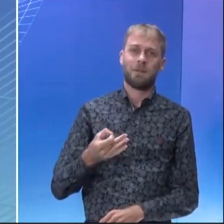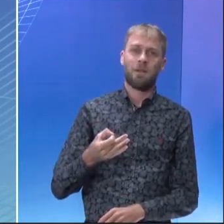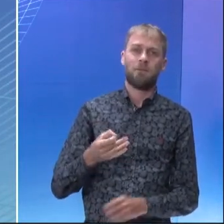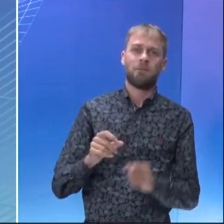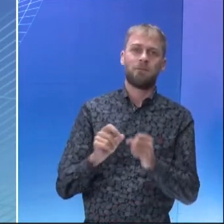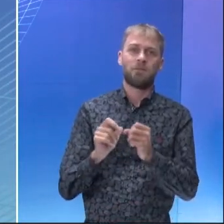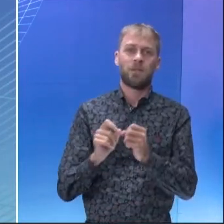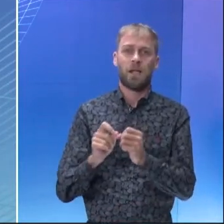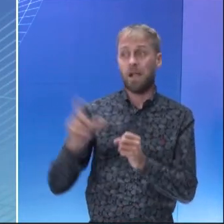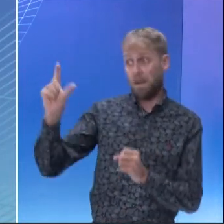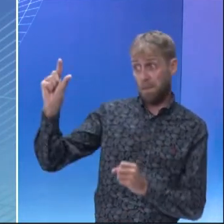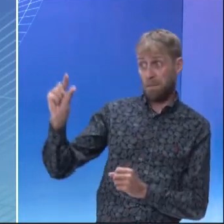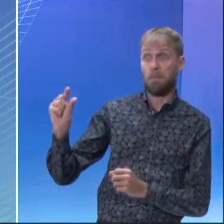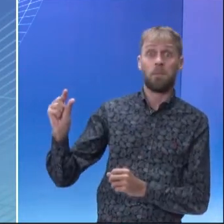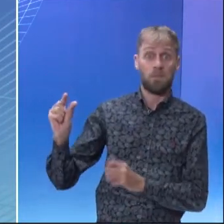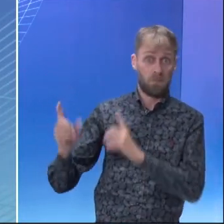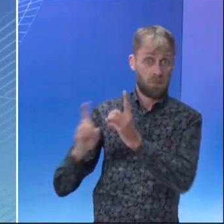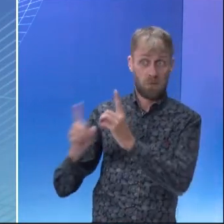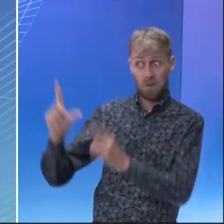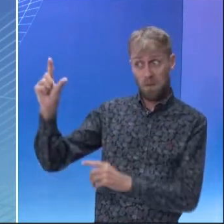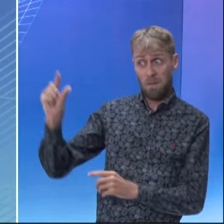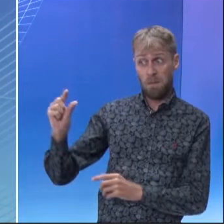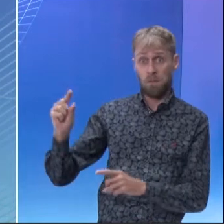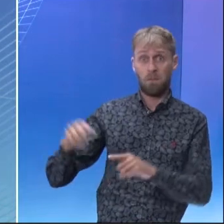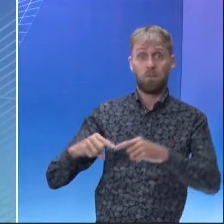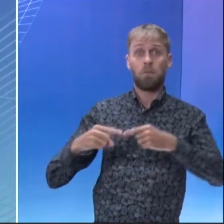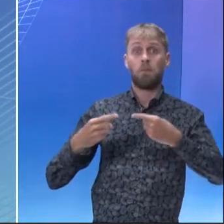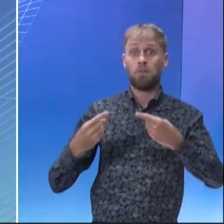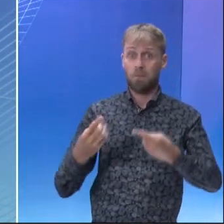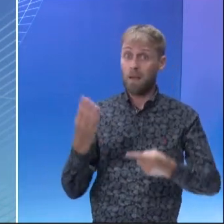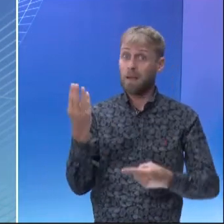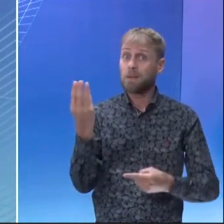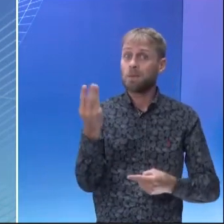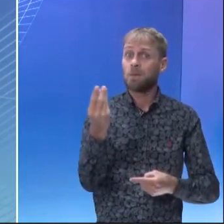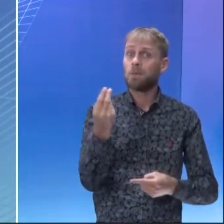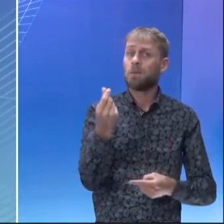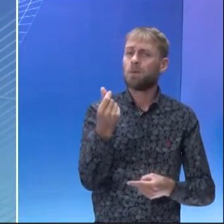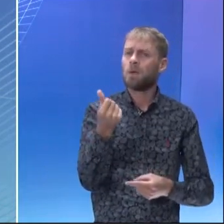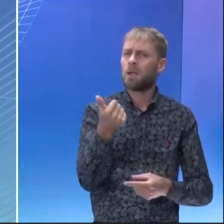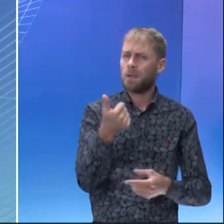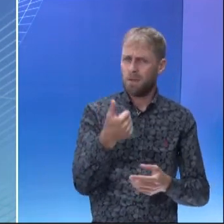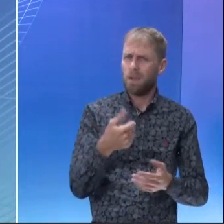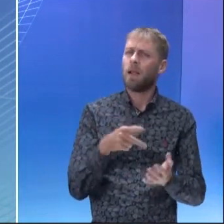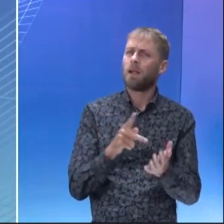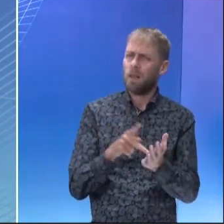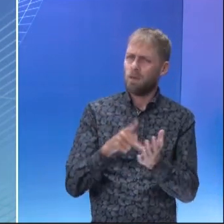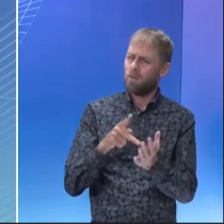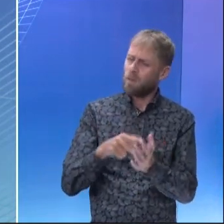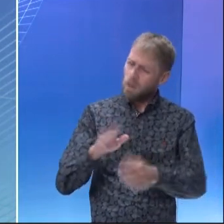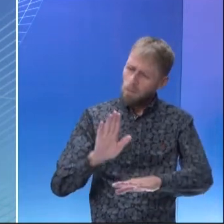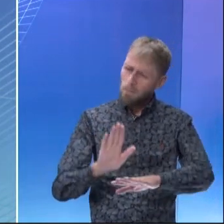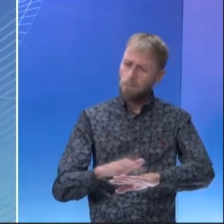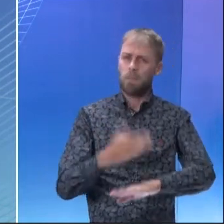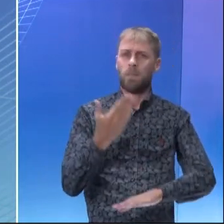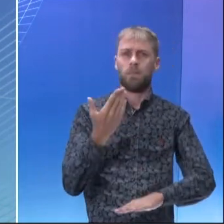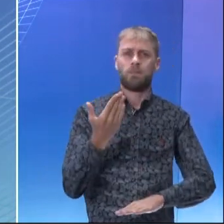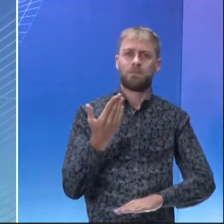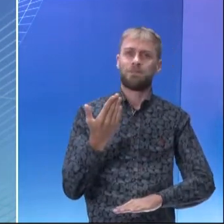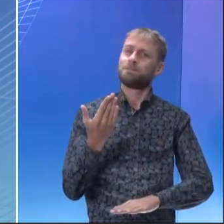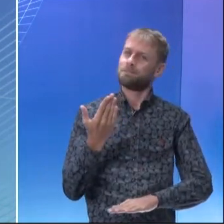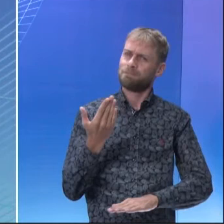Produz-se em menor quantidade, porém a qualidade desses produtos é bem mais elevada.